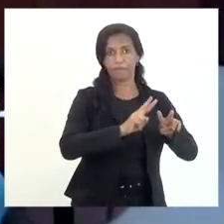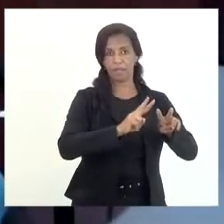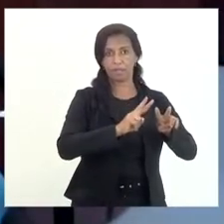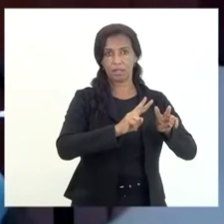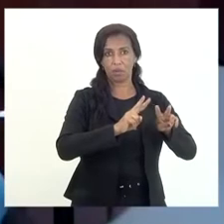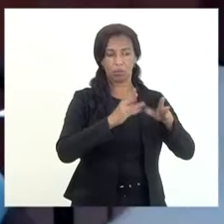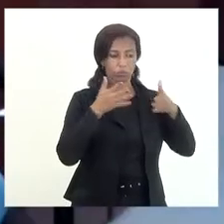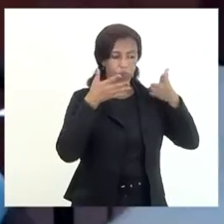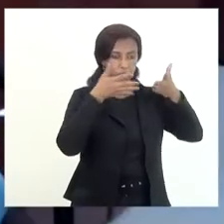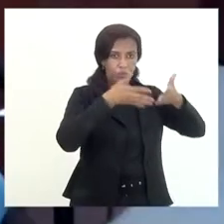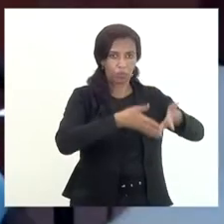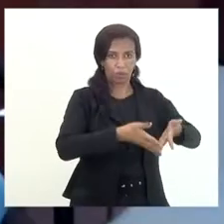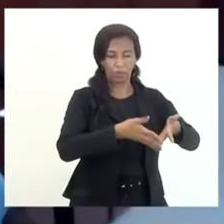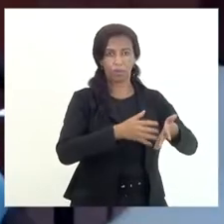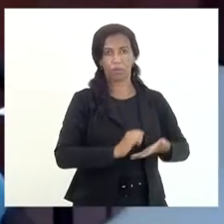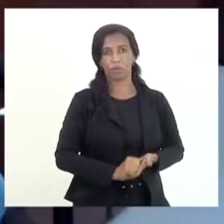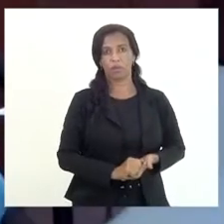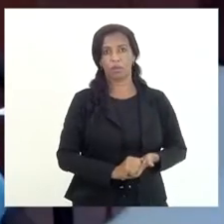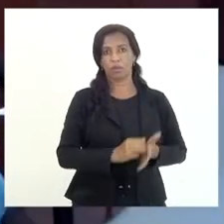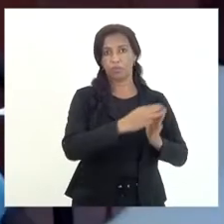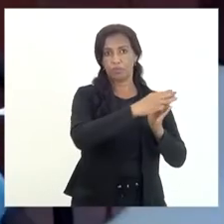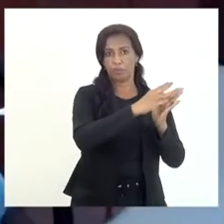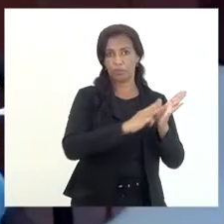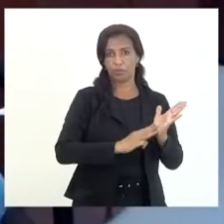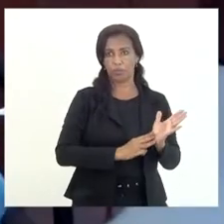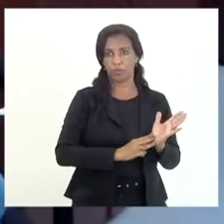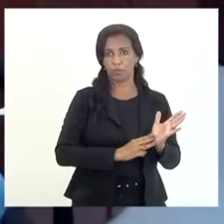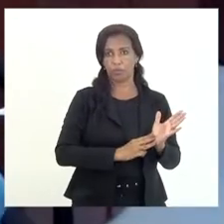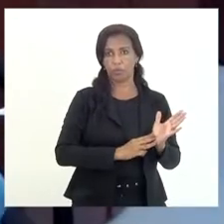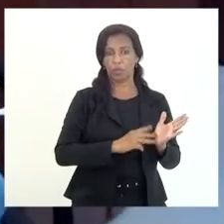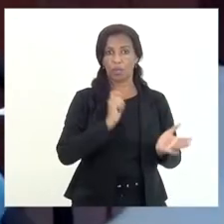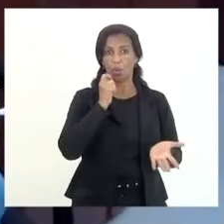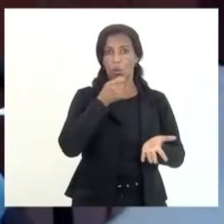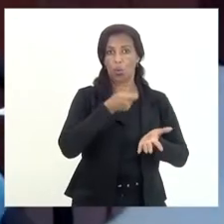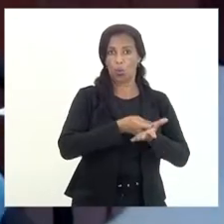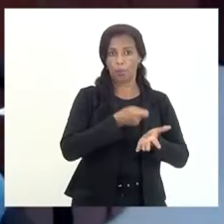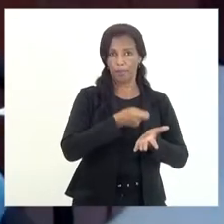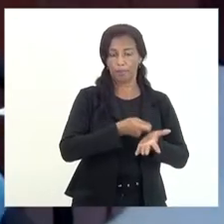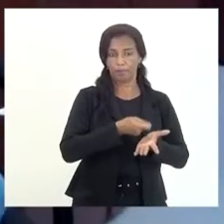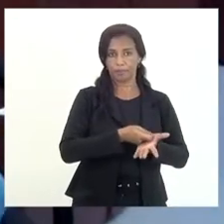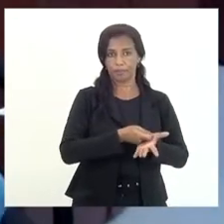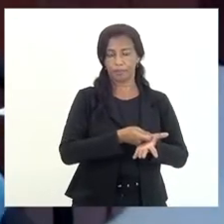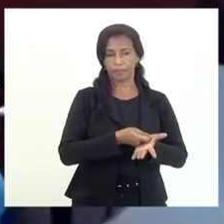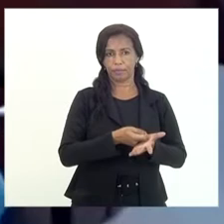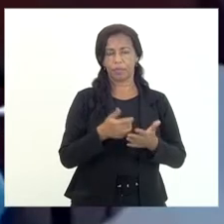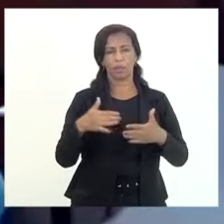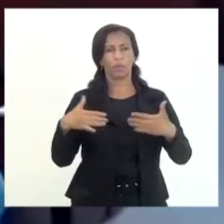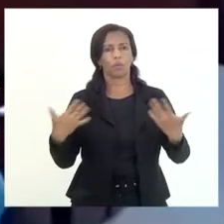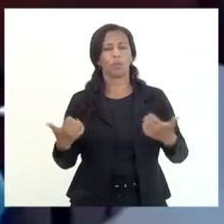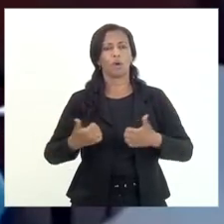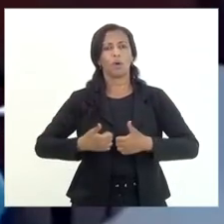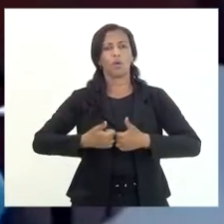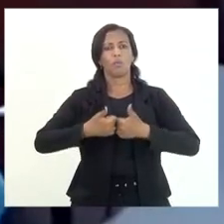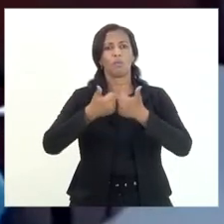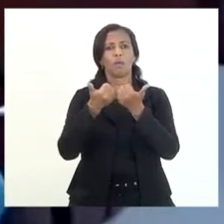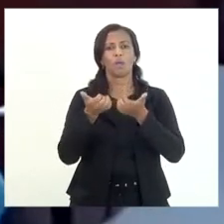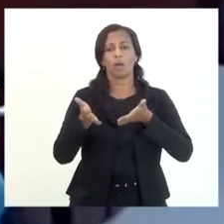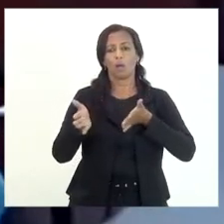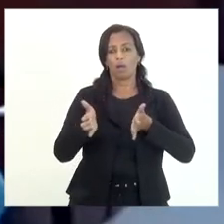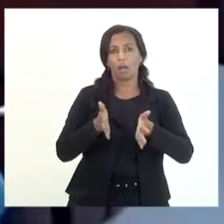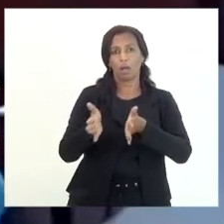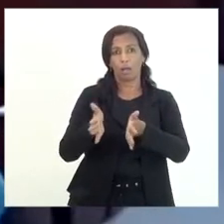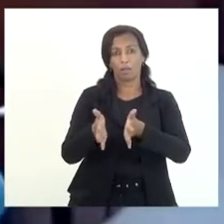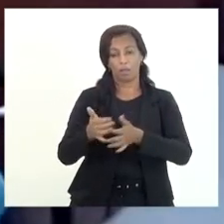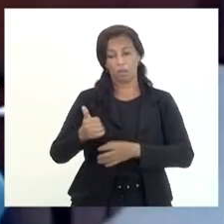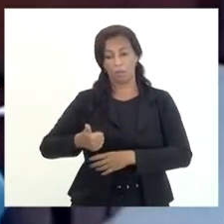enfoque de metodologia da cobrança em si de qual seria o melhor cenário se o melhor